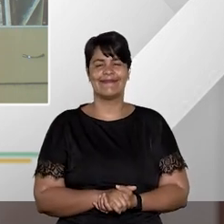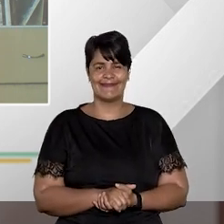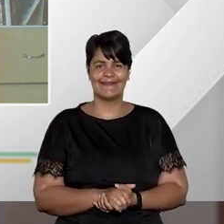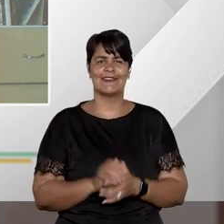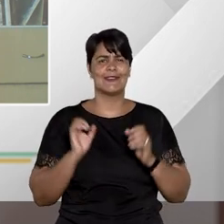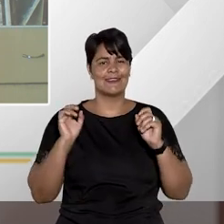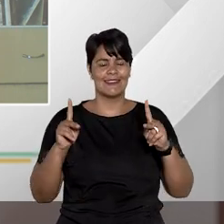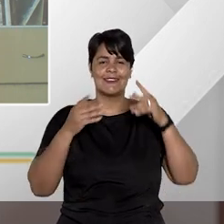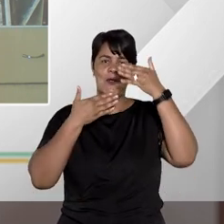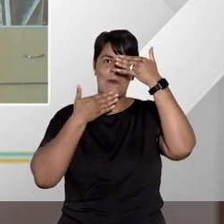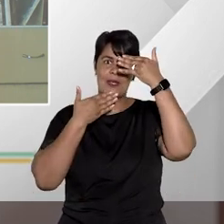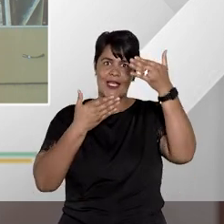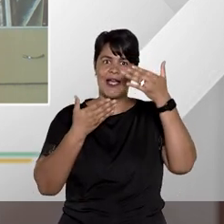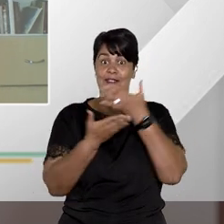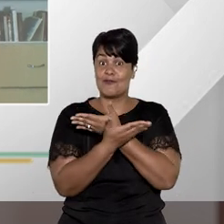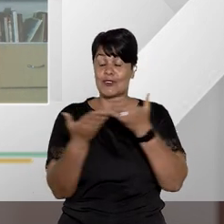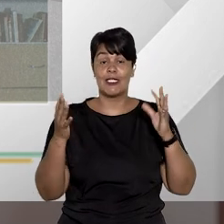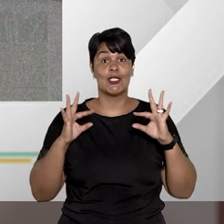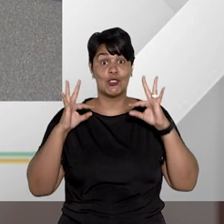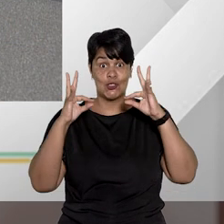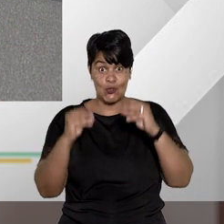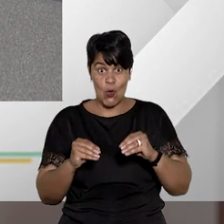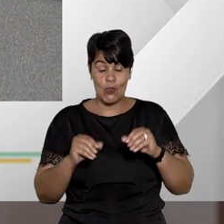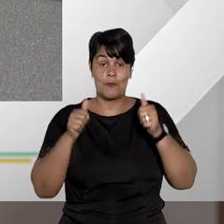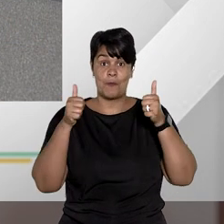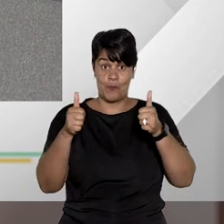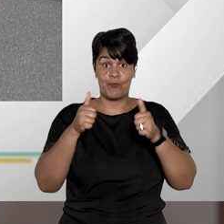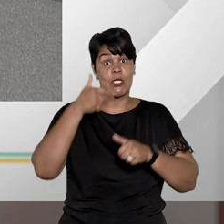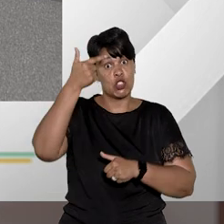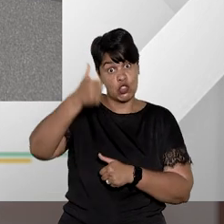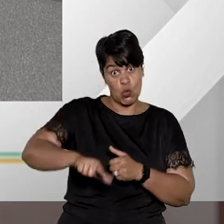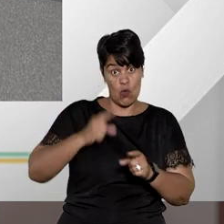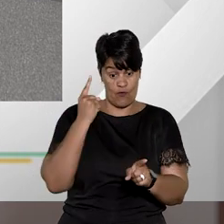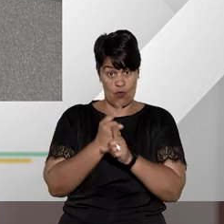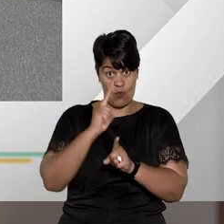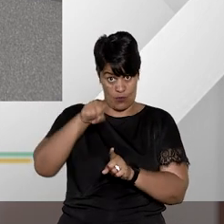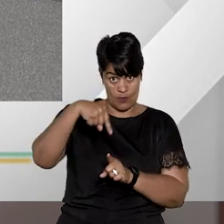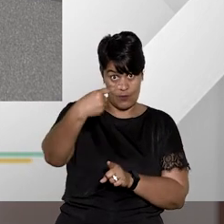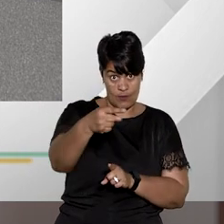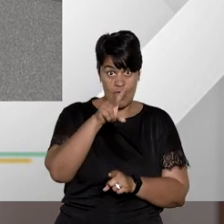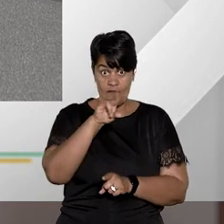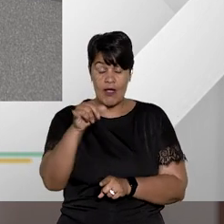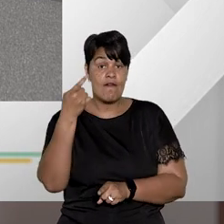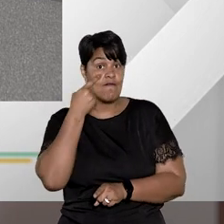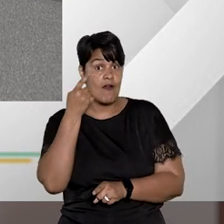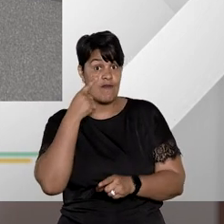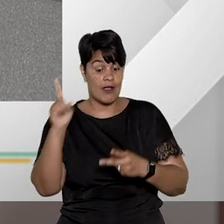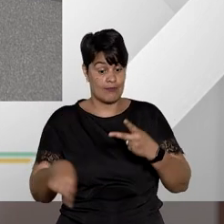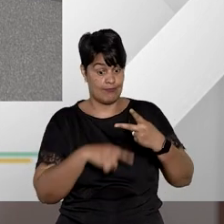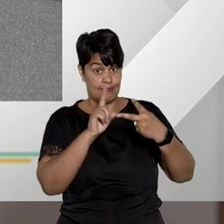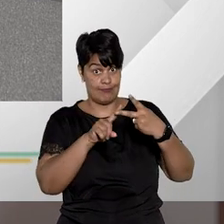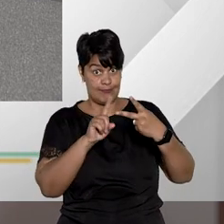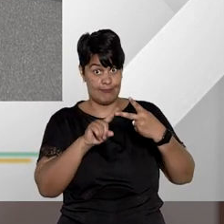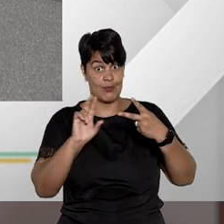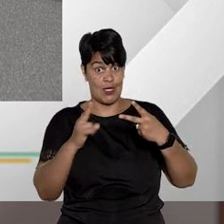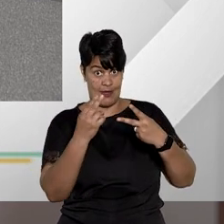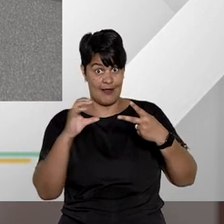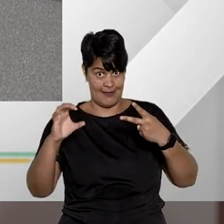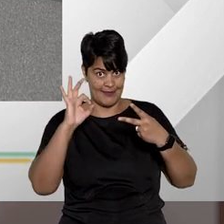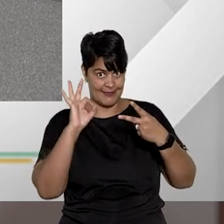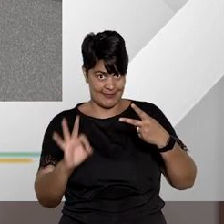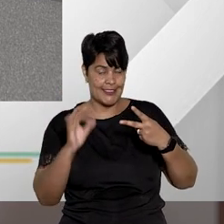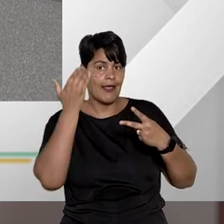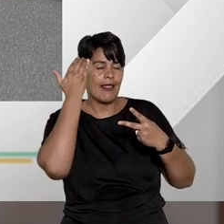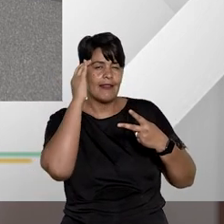obrigada toda a nossa equipe agradece a ambos bom e no nosso próximo encontro você vai conferir o segundo de três programas da